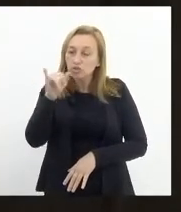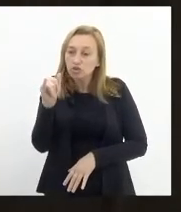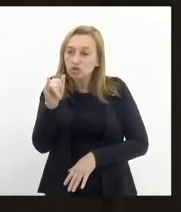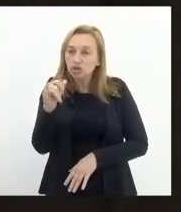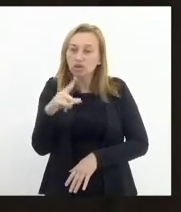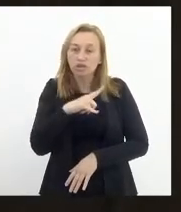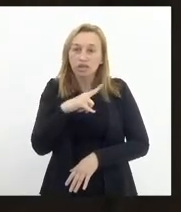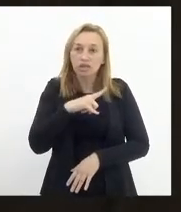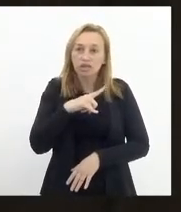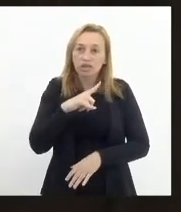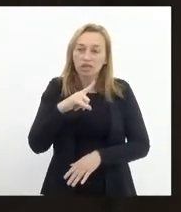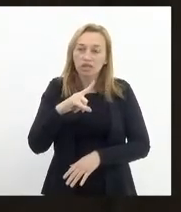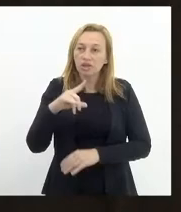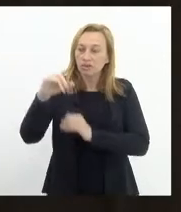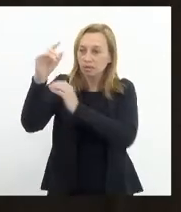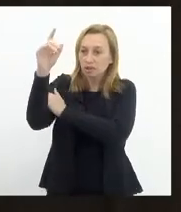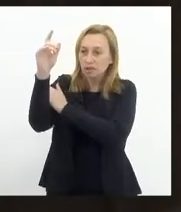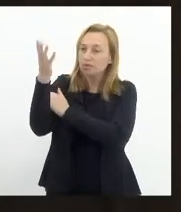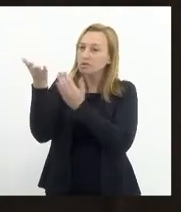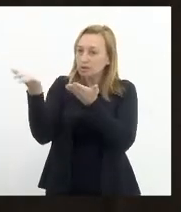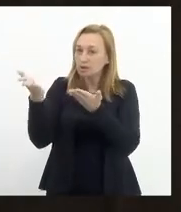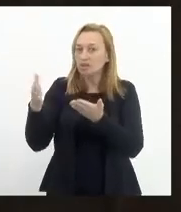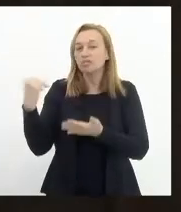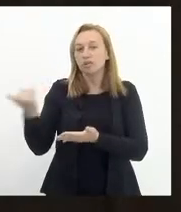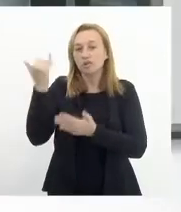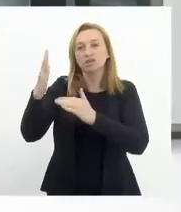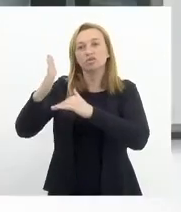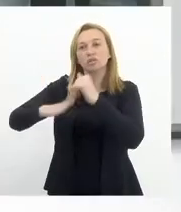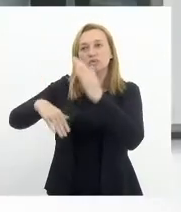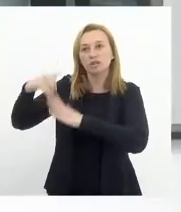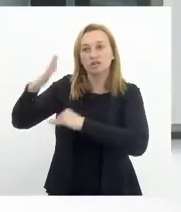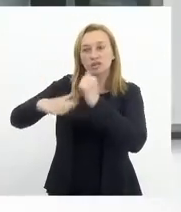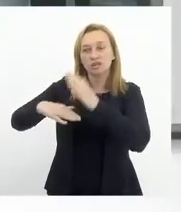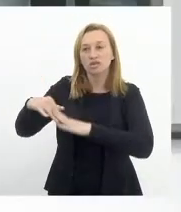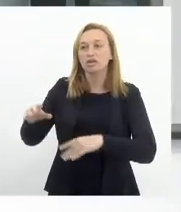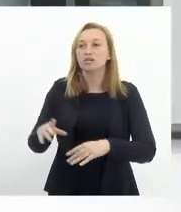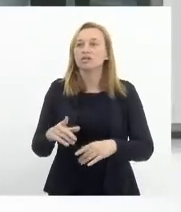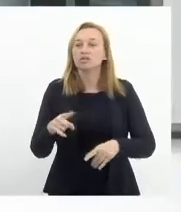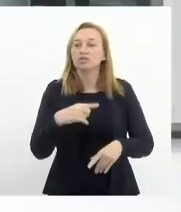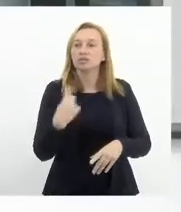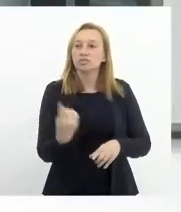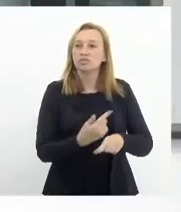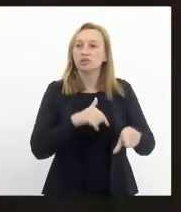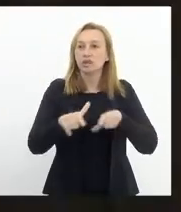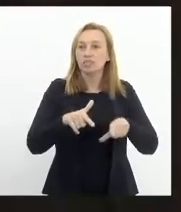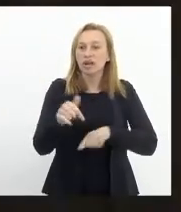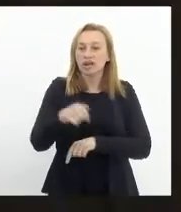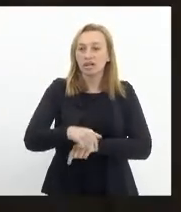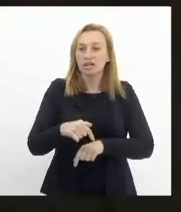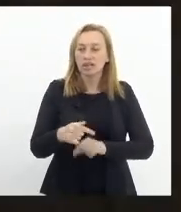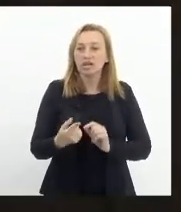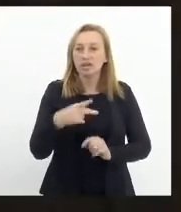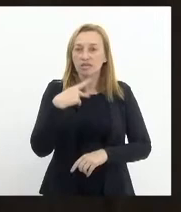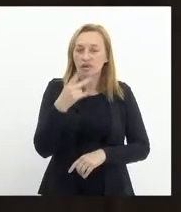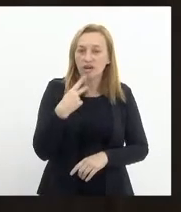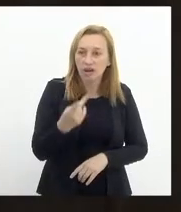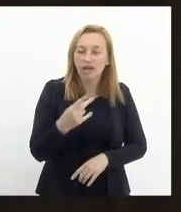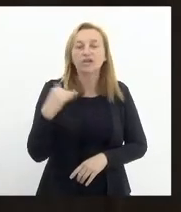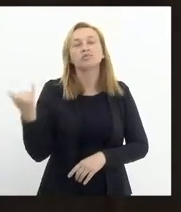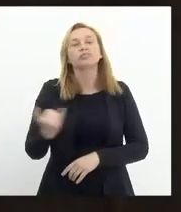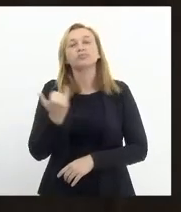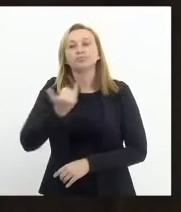dar um empoderamento para essa importante carreira. Nossa missão aqui era apenas justificar a